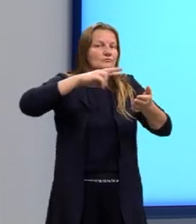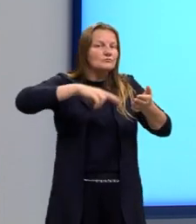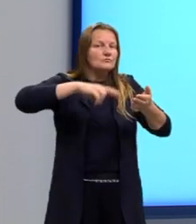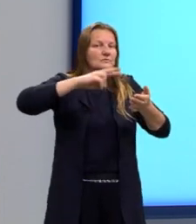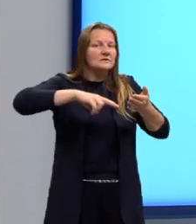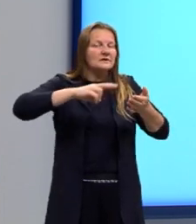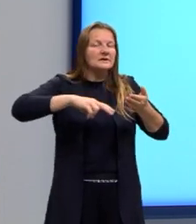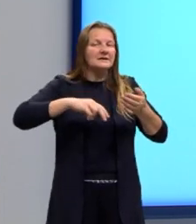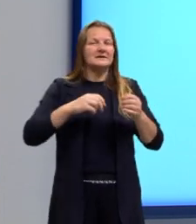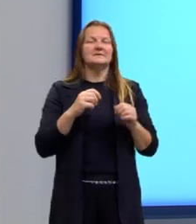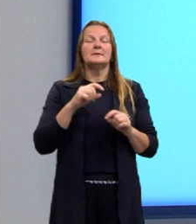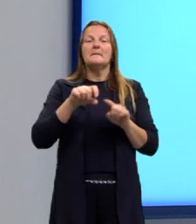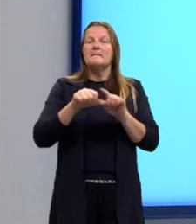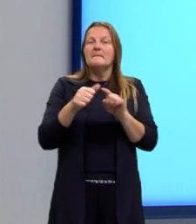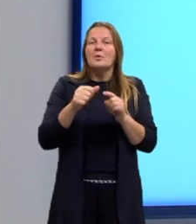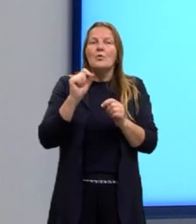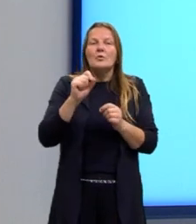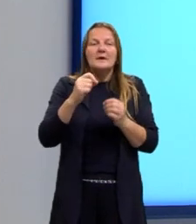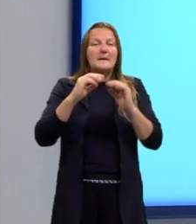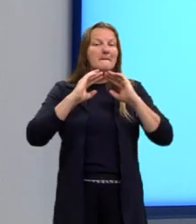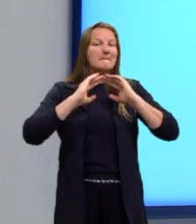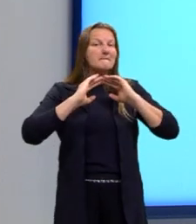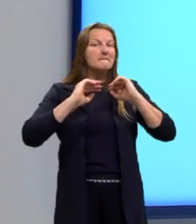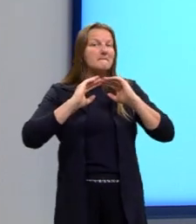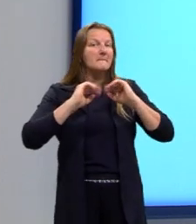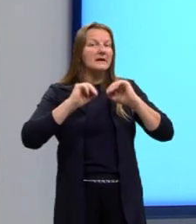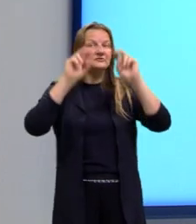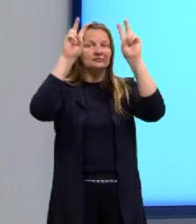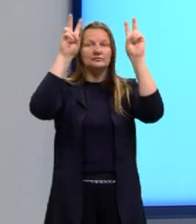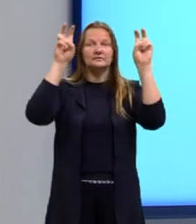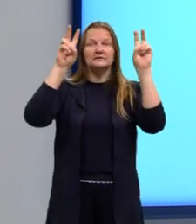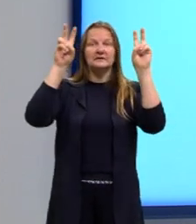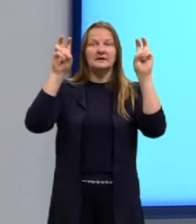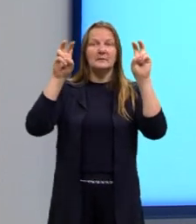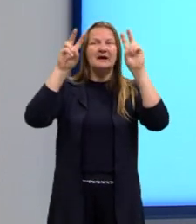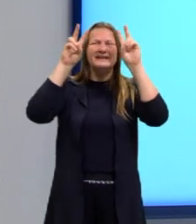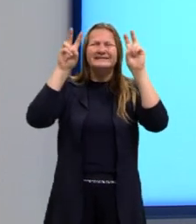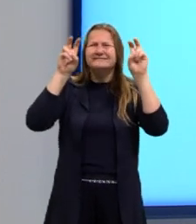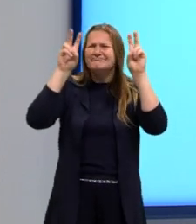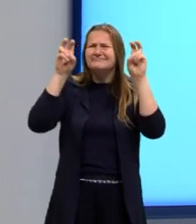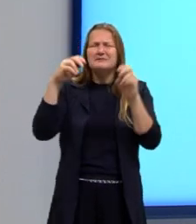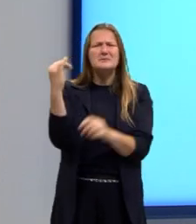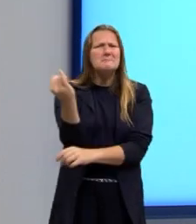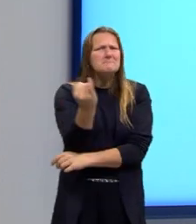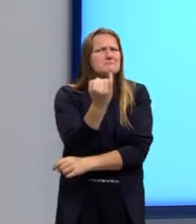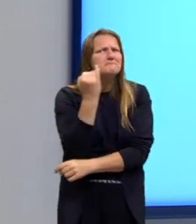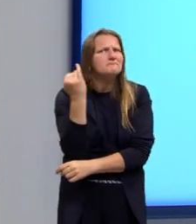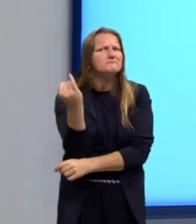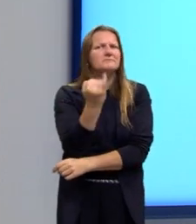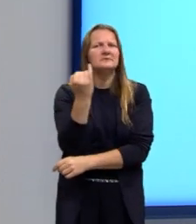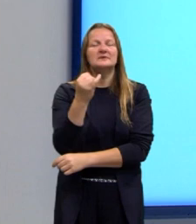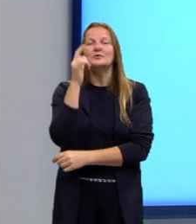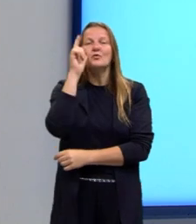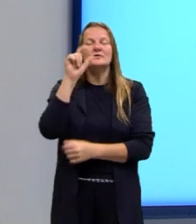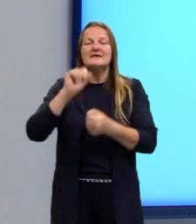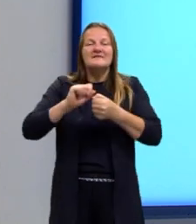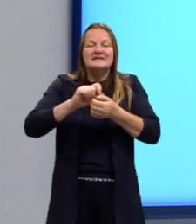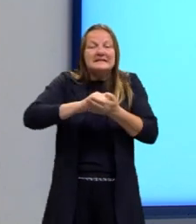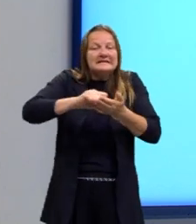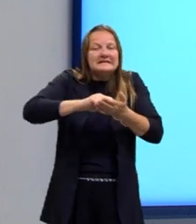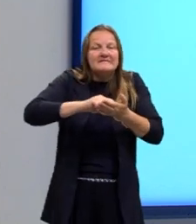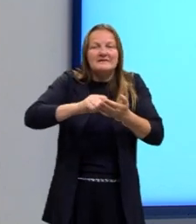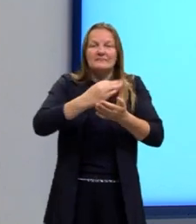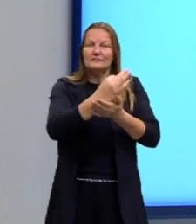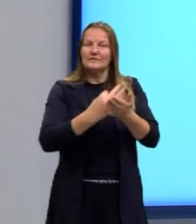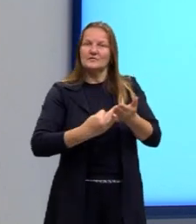interpretar o que é pedido no tema. Sem isso, a gente não consegue fazer nem começar esse